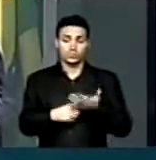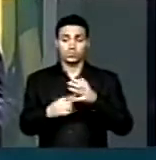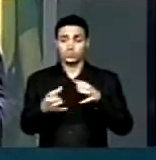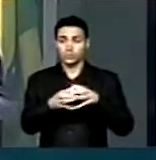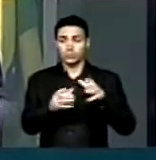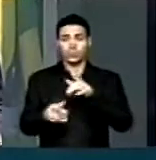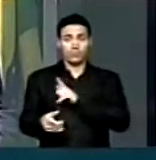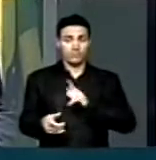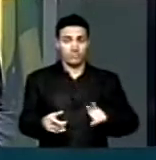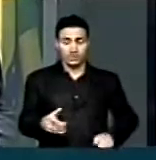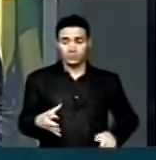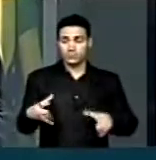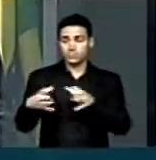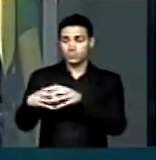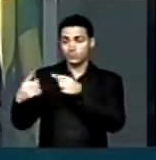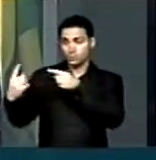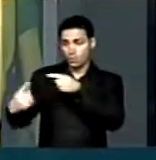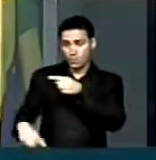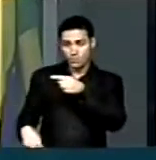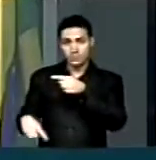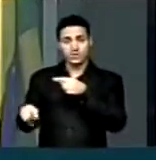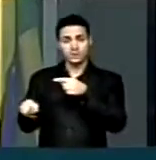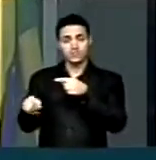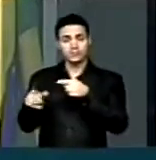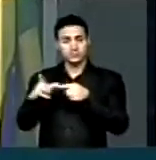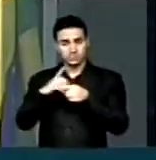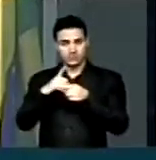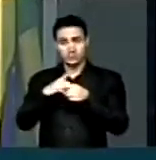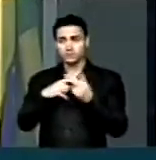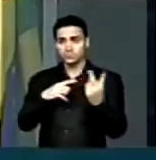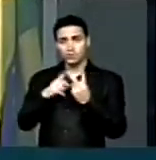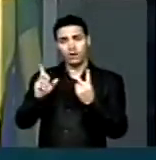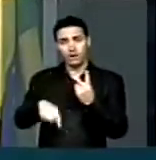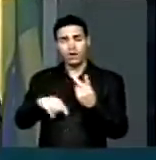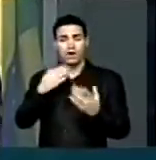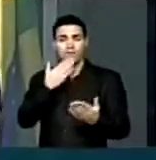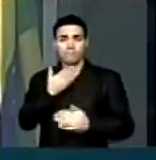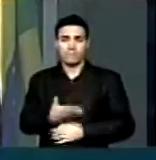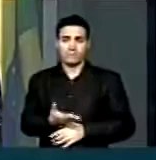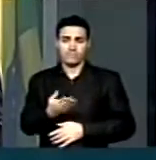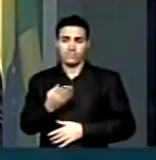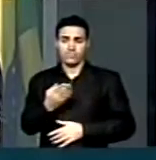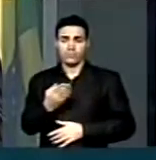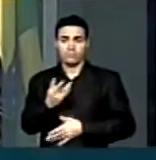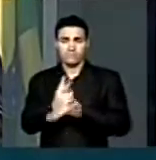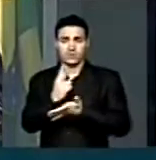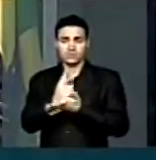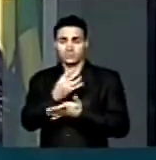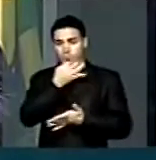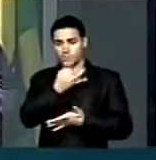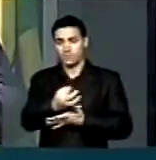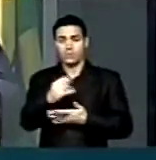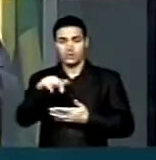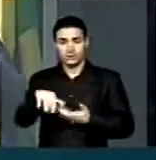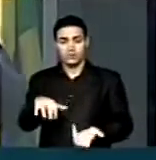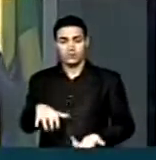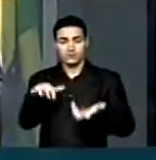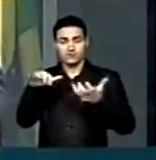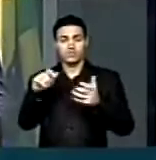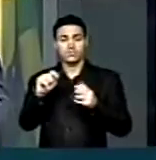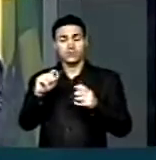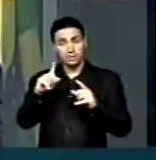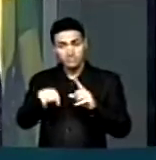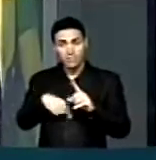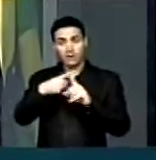e oposição estão a favor, nesse Congresso Nacional, de ampliar as